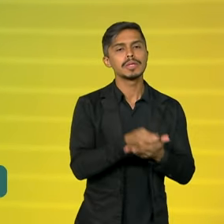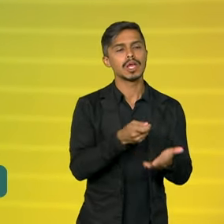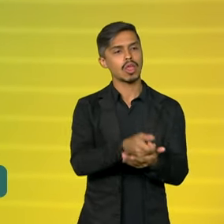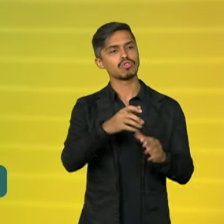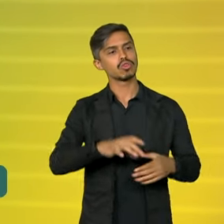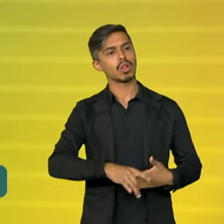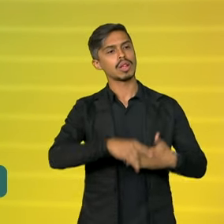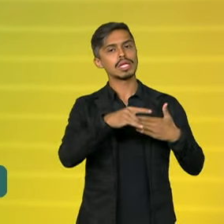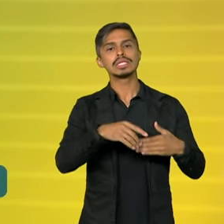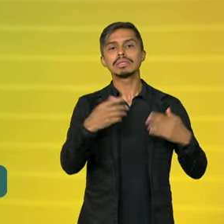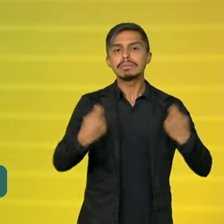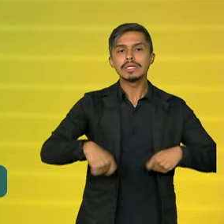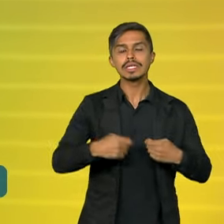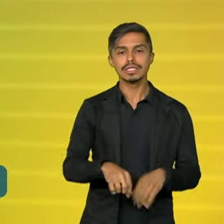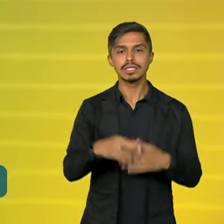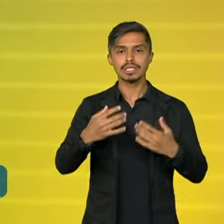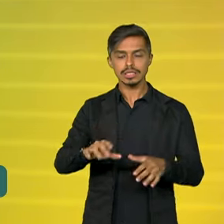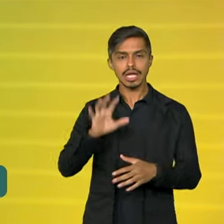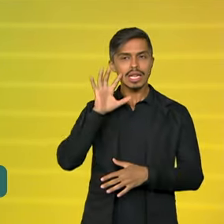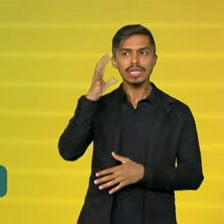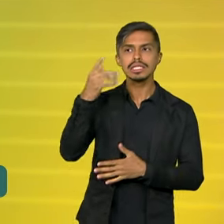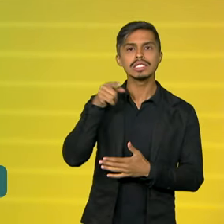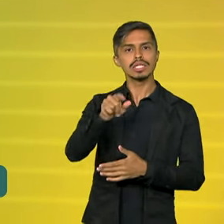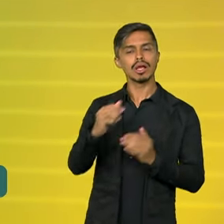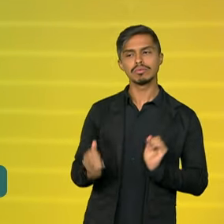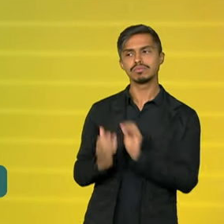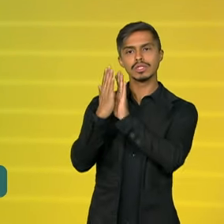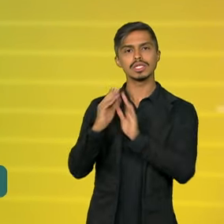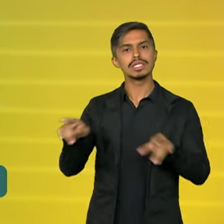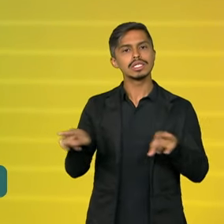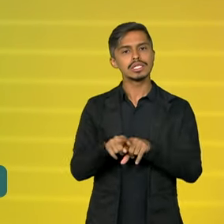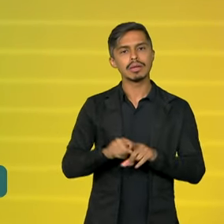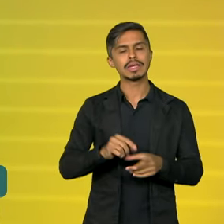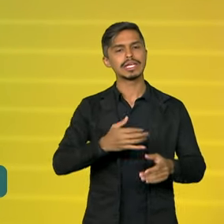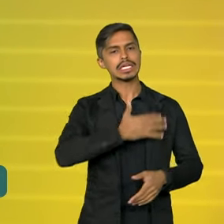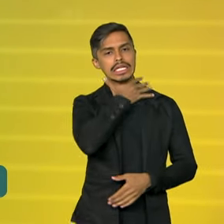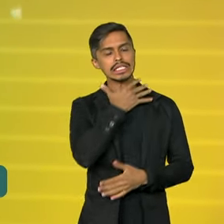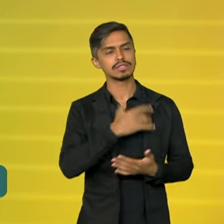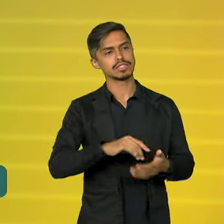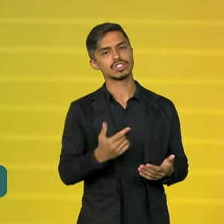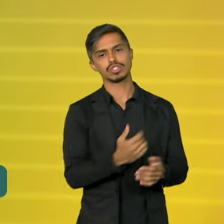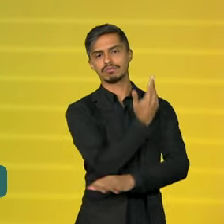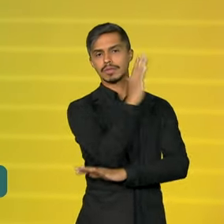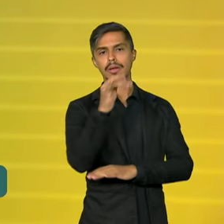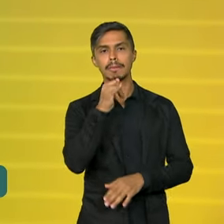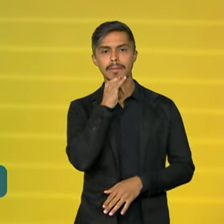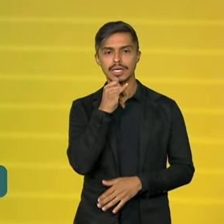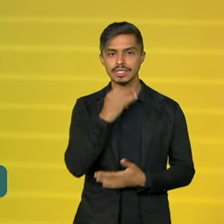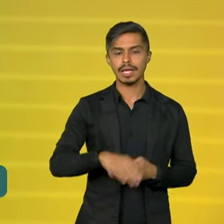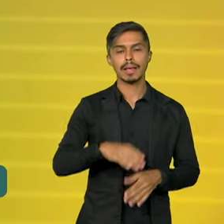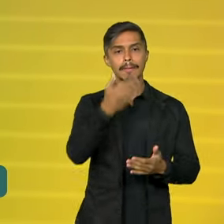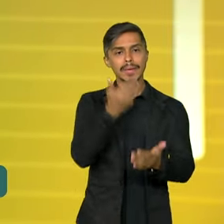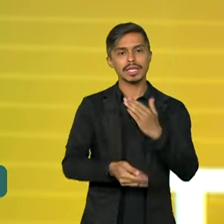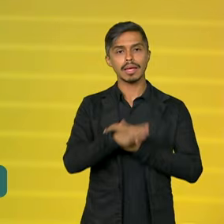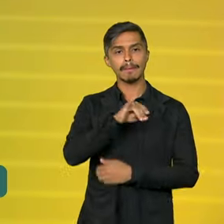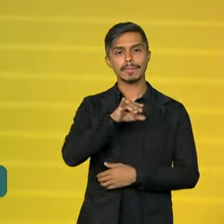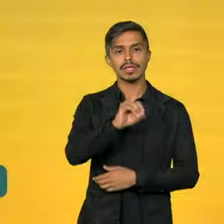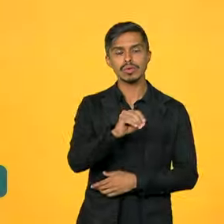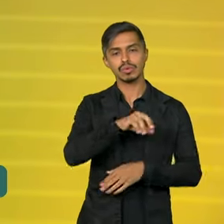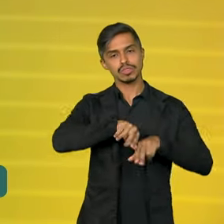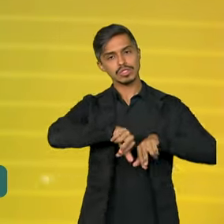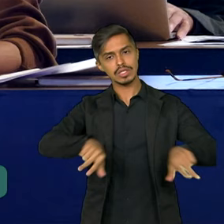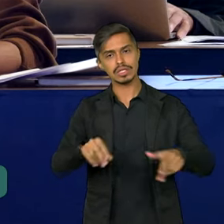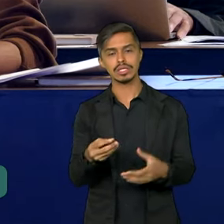liderem uma resposta às mudanças climáticas e a outras crises ambientais, como a perda de biodiversidade e o aumento da